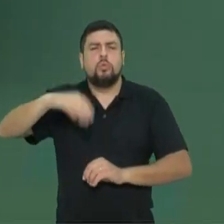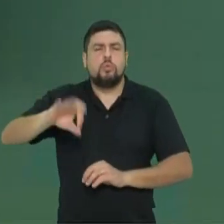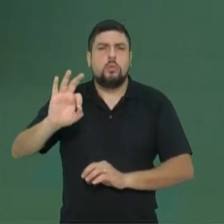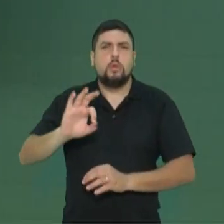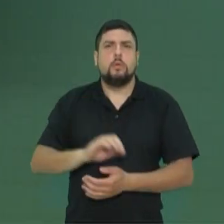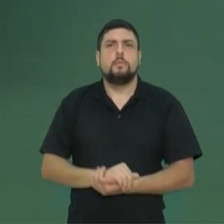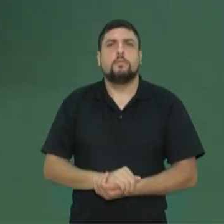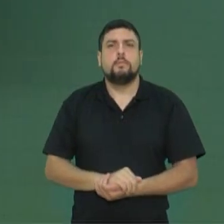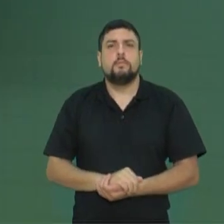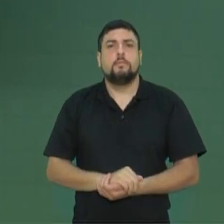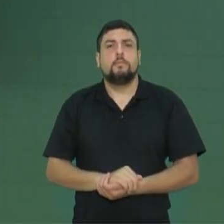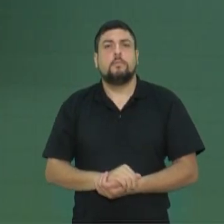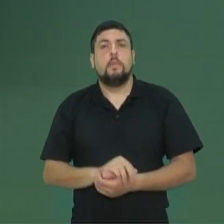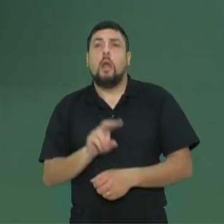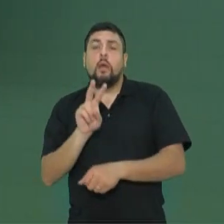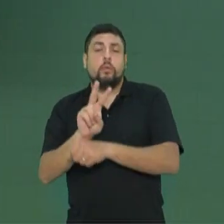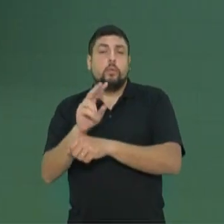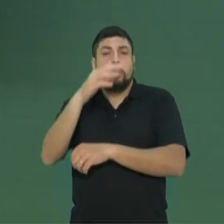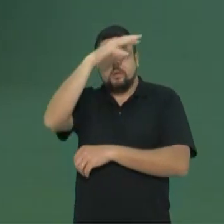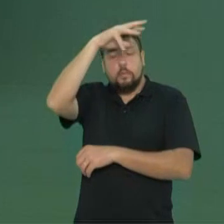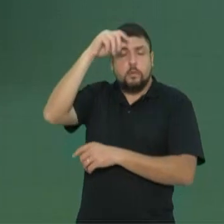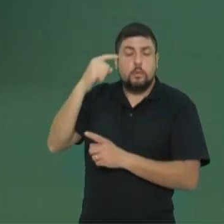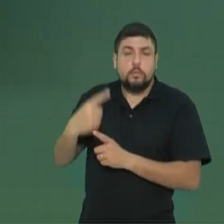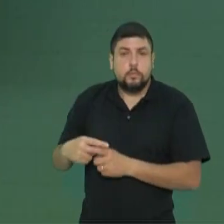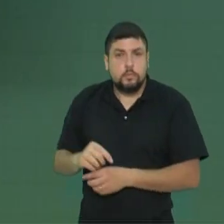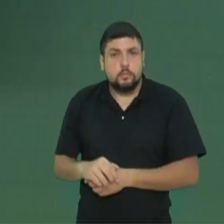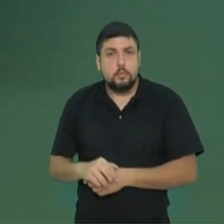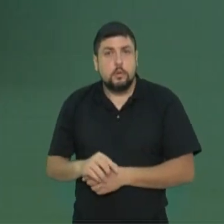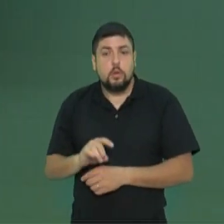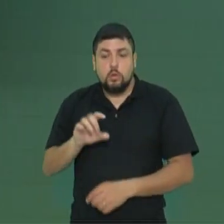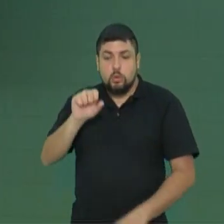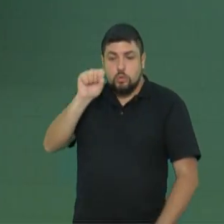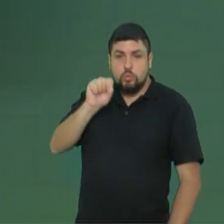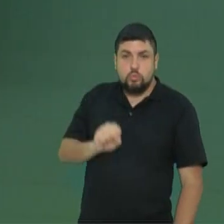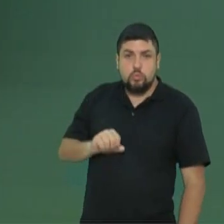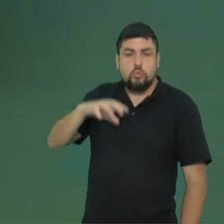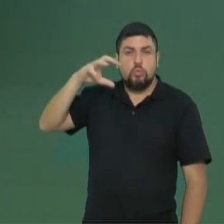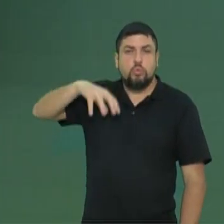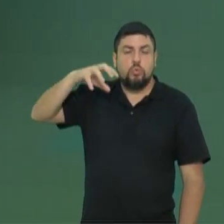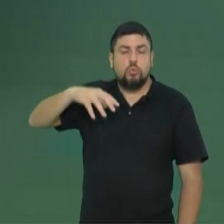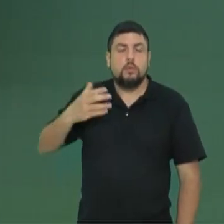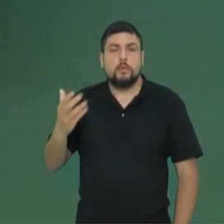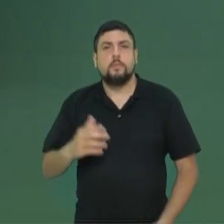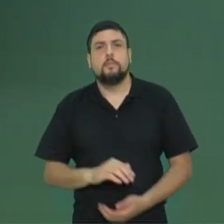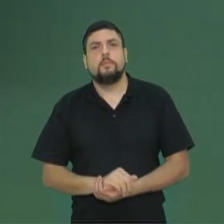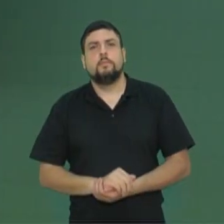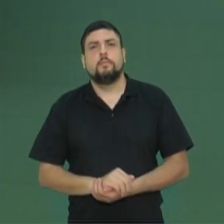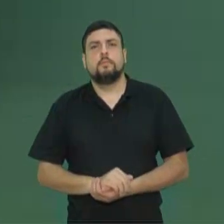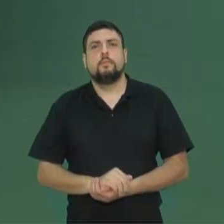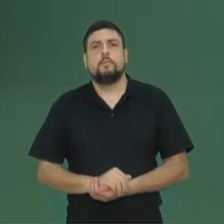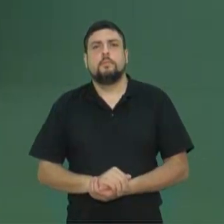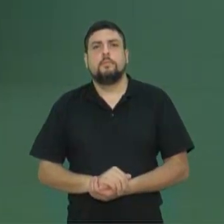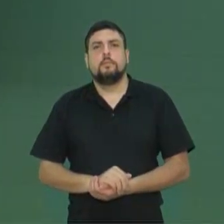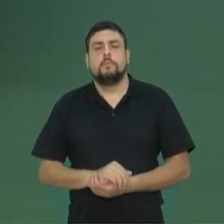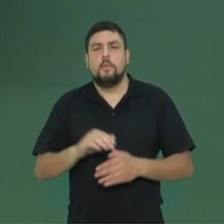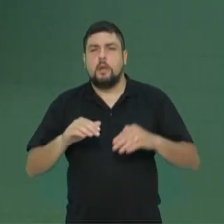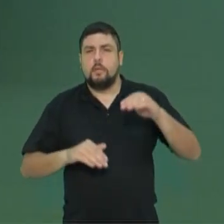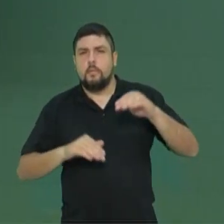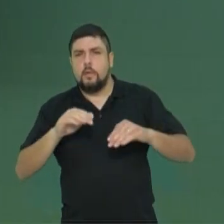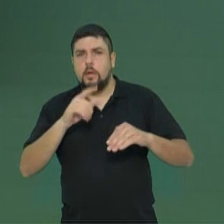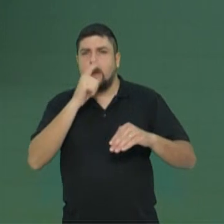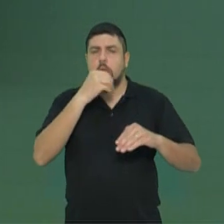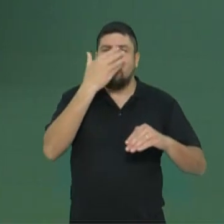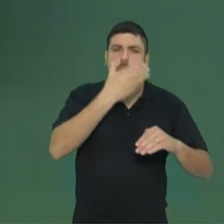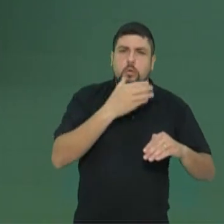Ah, para que preservar a Amazônia, né? Só para chover no sul do planeta, mais nada. Manter o equilíbrio entre água doce e salgada, as correntes